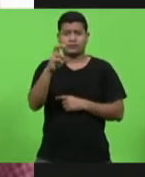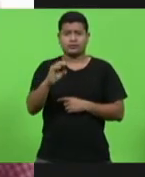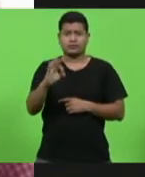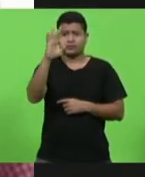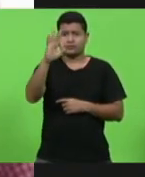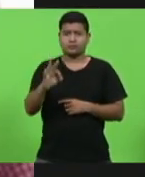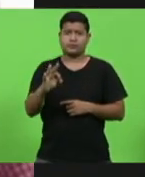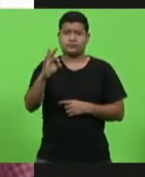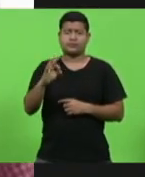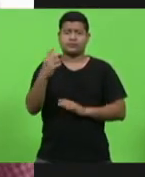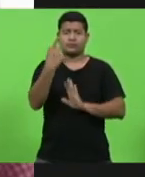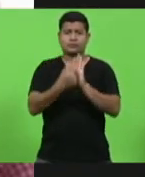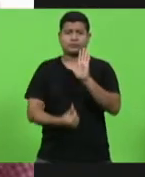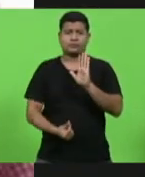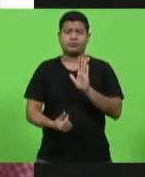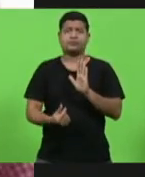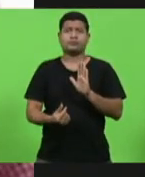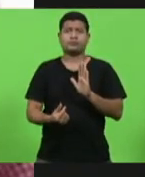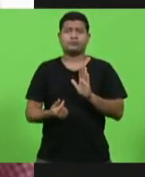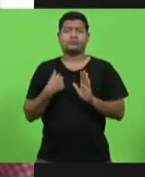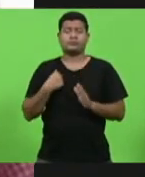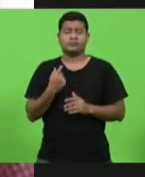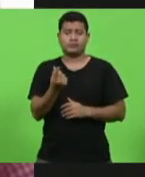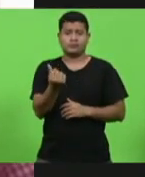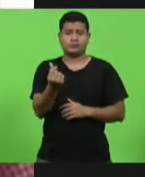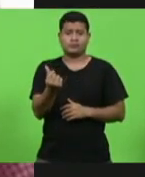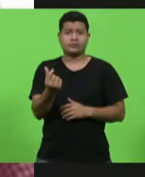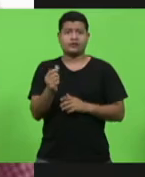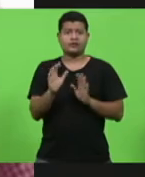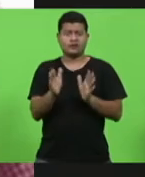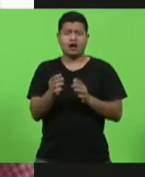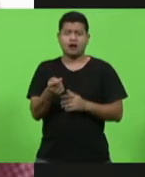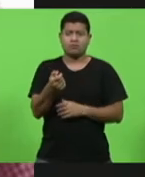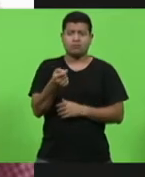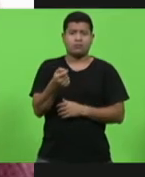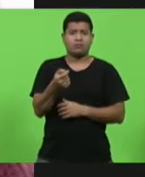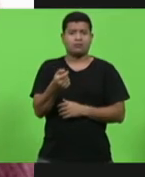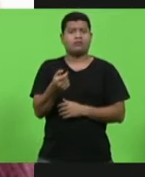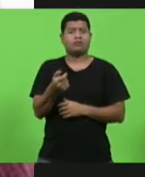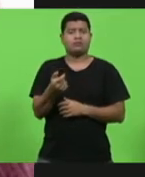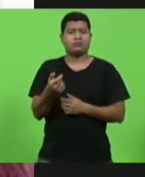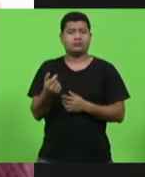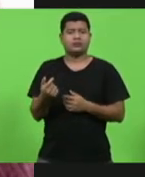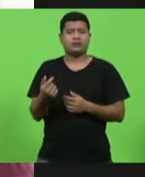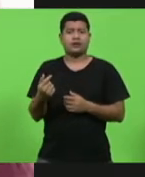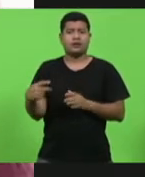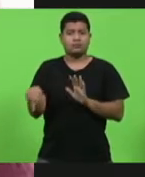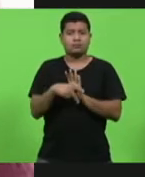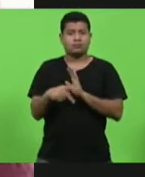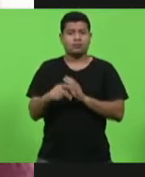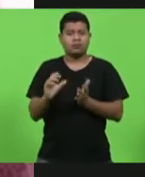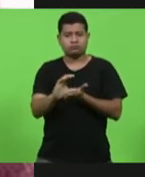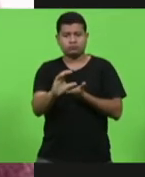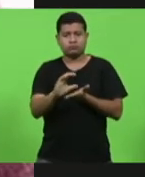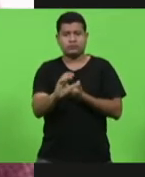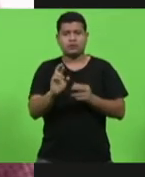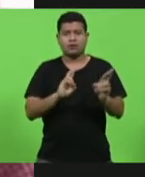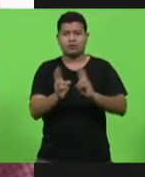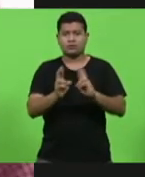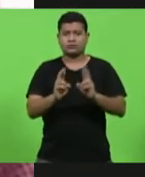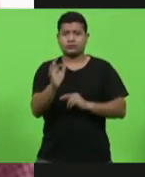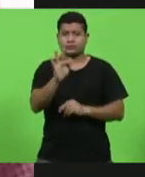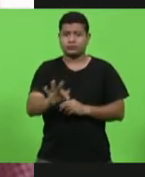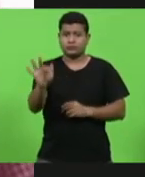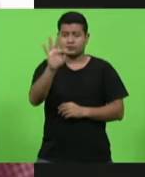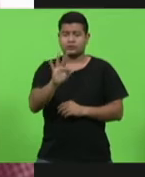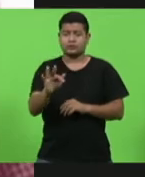federal aos recursos que já eram migalhas para as rodovias federais de Santa Catarina. Forçado em 270